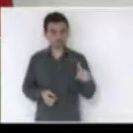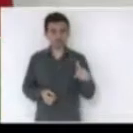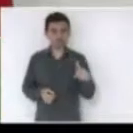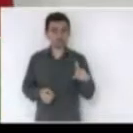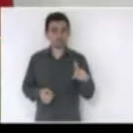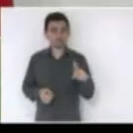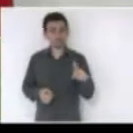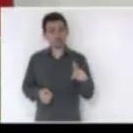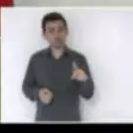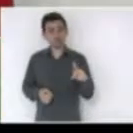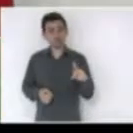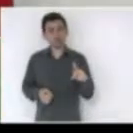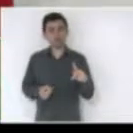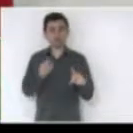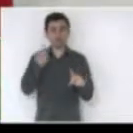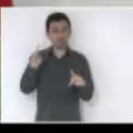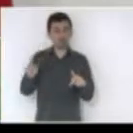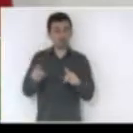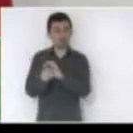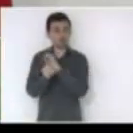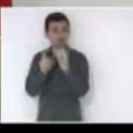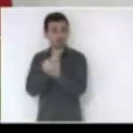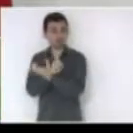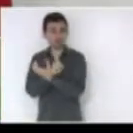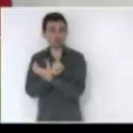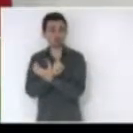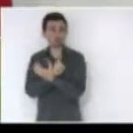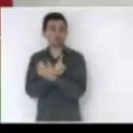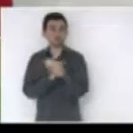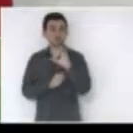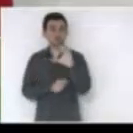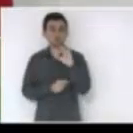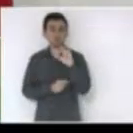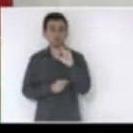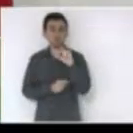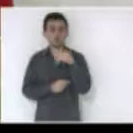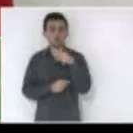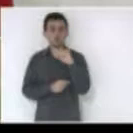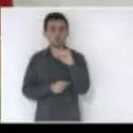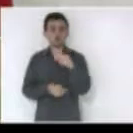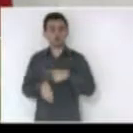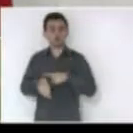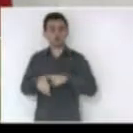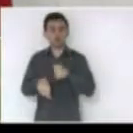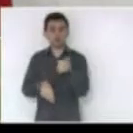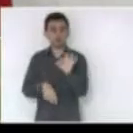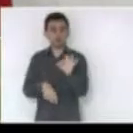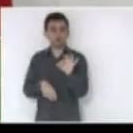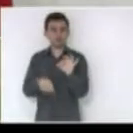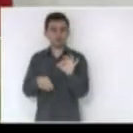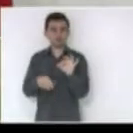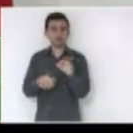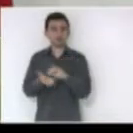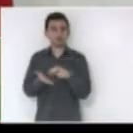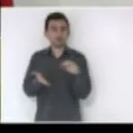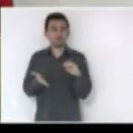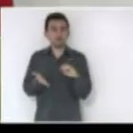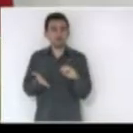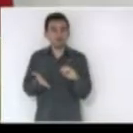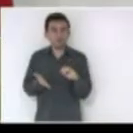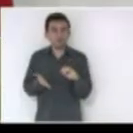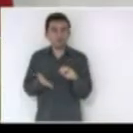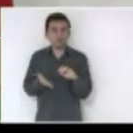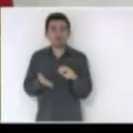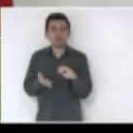de Colônia a missa às 10 horas ela vai marcar e comemorar os 180 anos dos